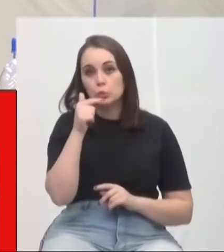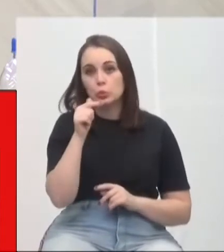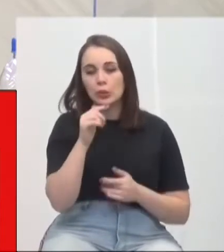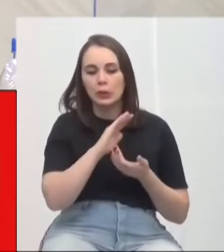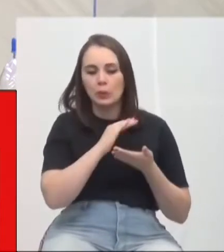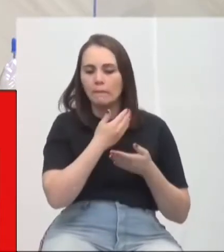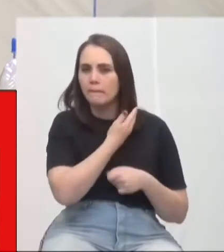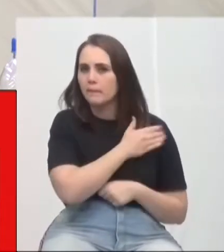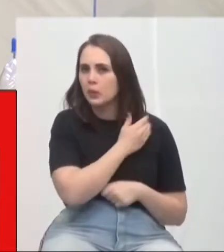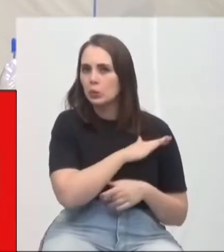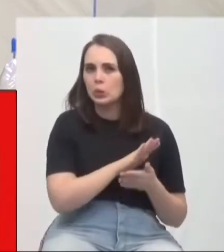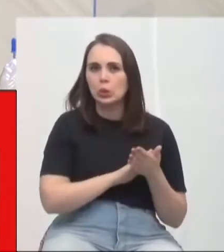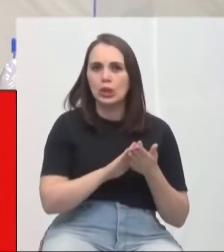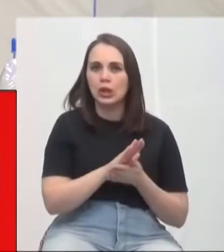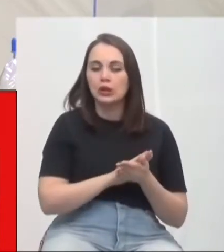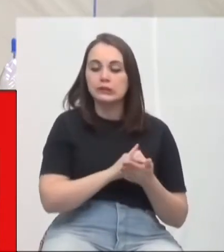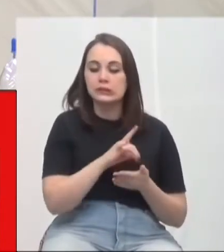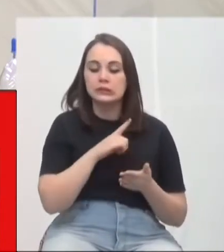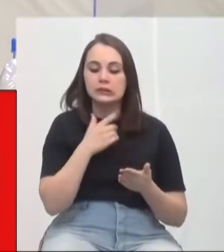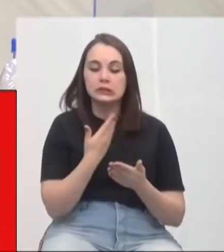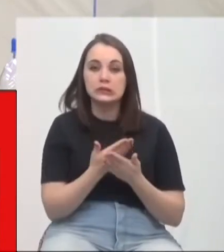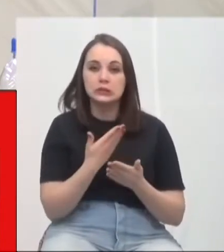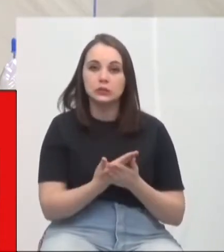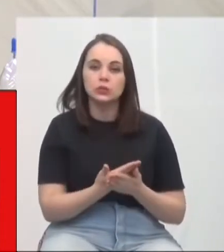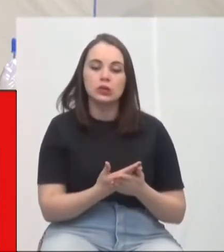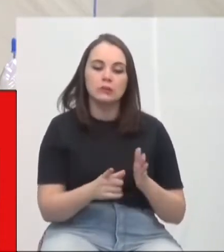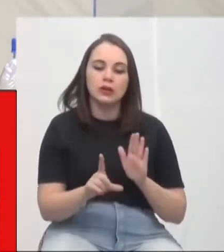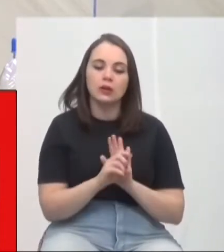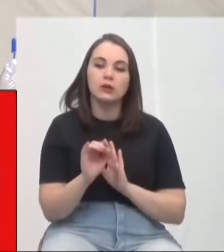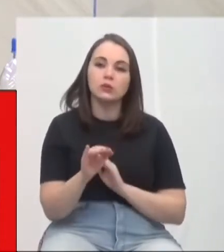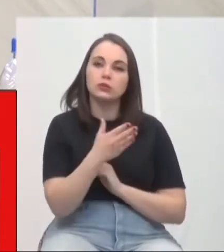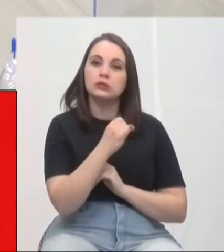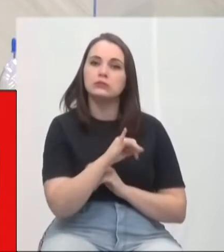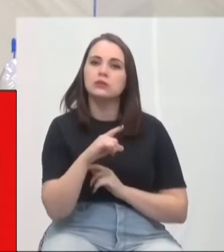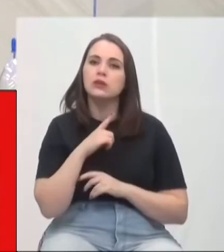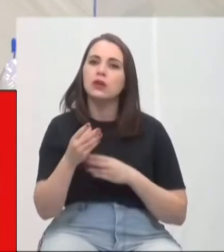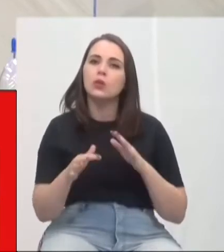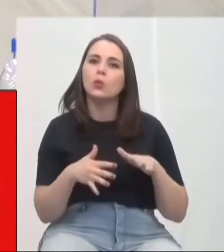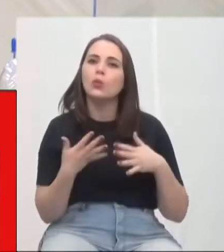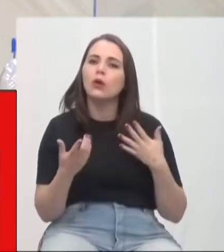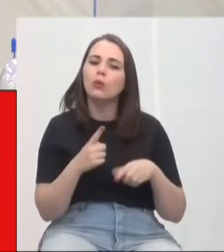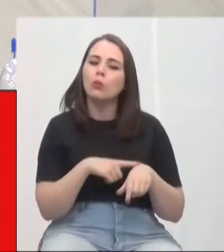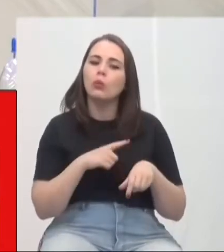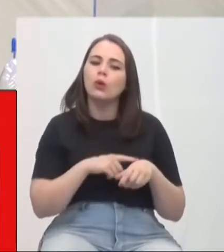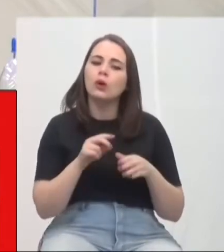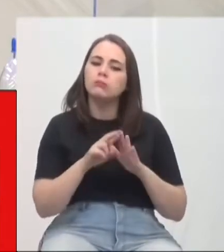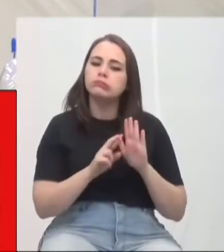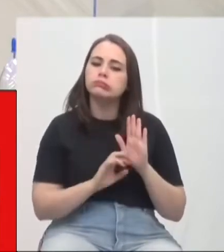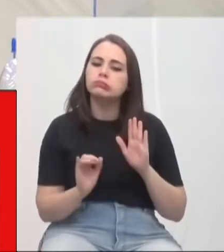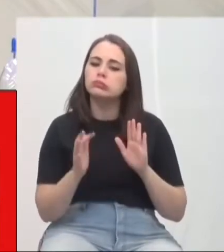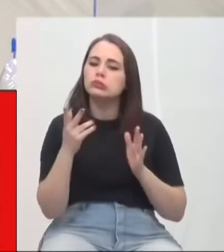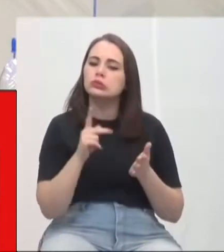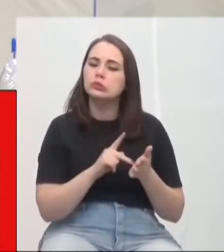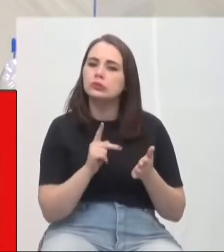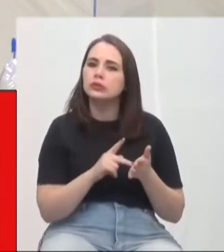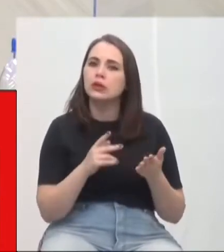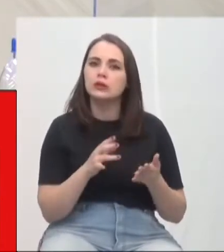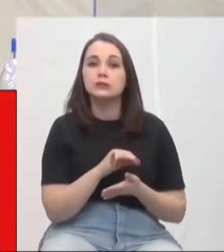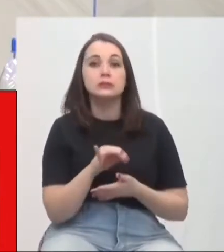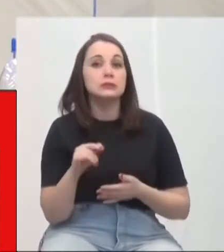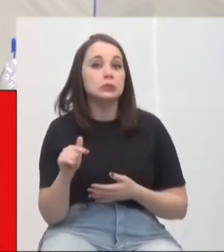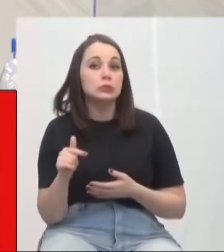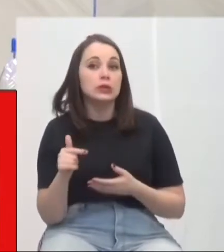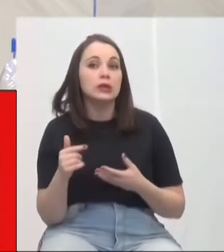sendo realizado estudo para a regulamentação da lei, em caso havendo, qual o cronograma para a sua regulamentação e implementação? Em caso